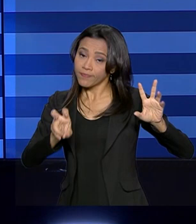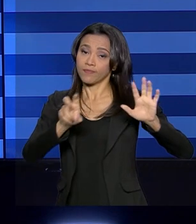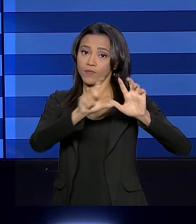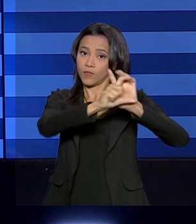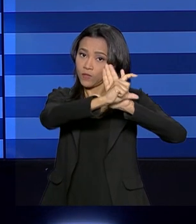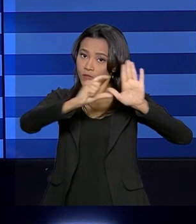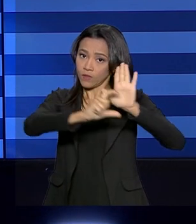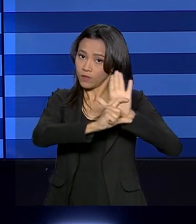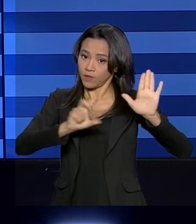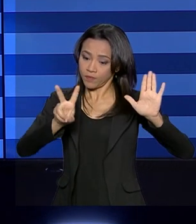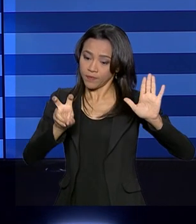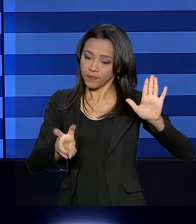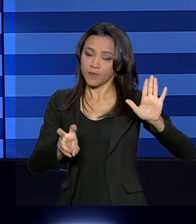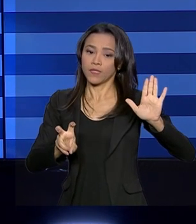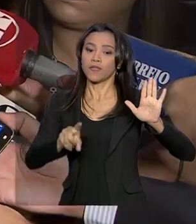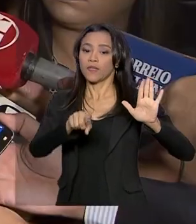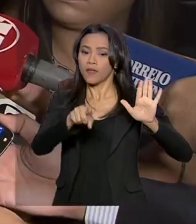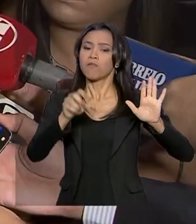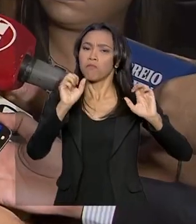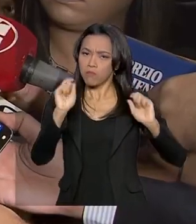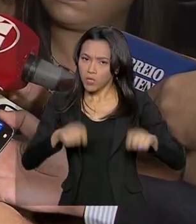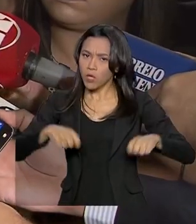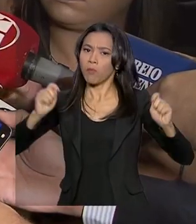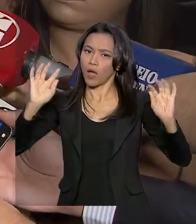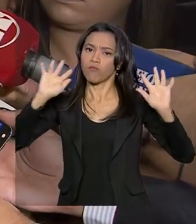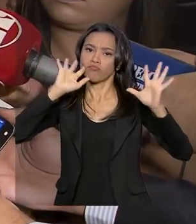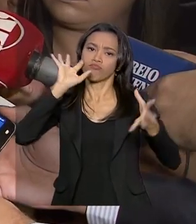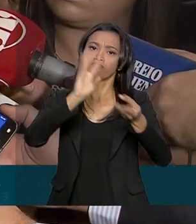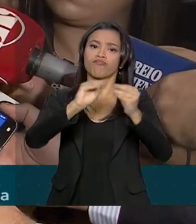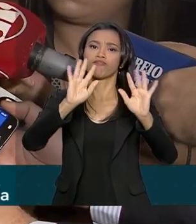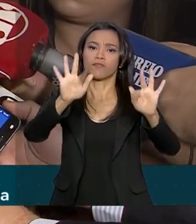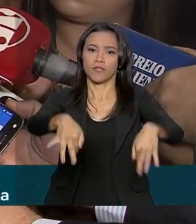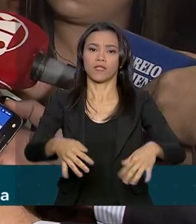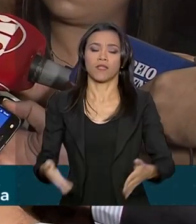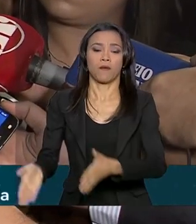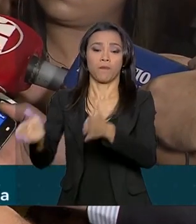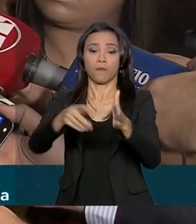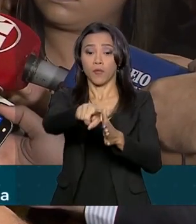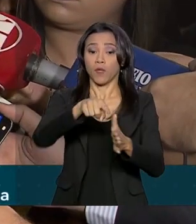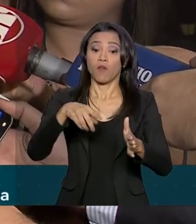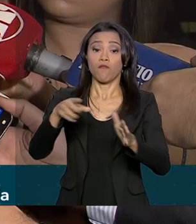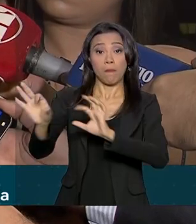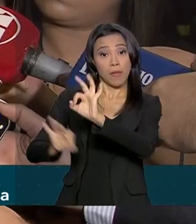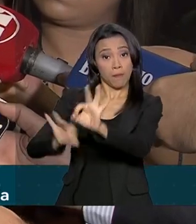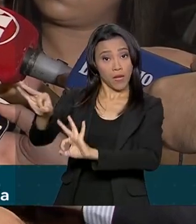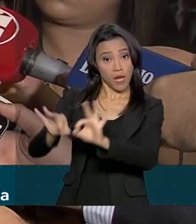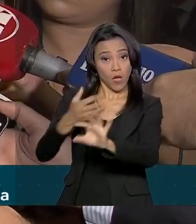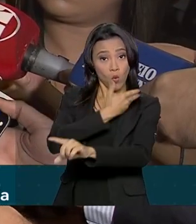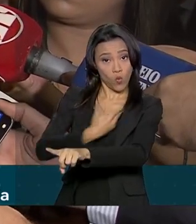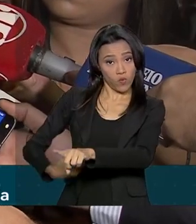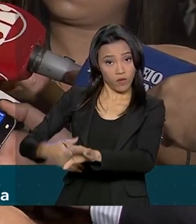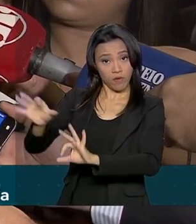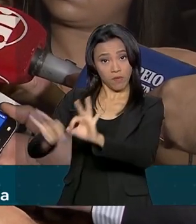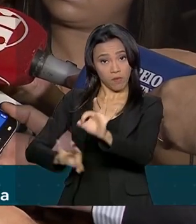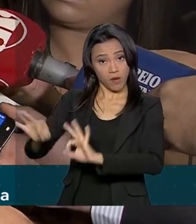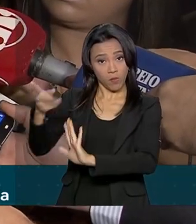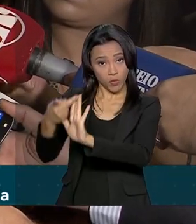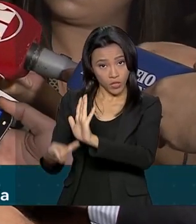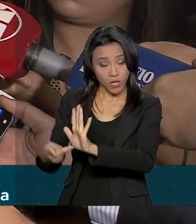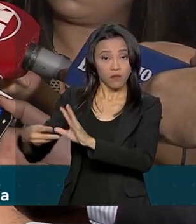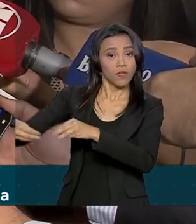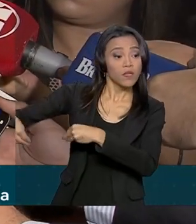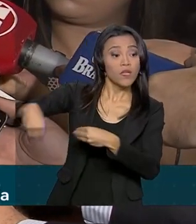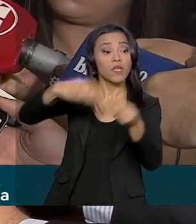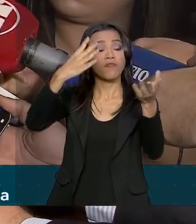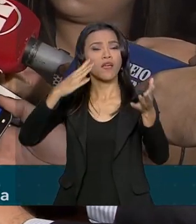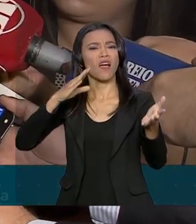emenda pode ser concluída. O governo vai preparar esse projeto, deve mandar para o Senado na quarta-feira da próxima semana e